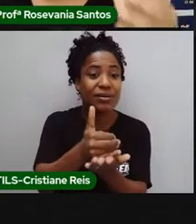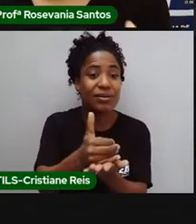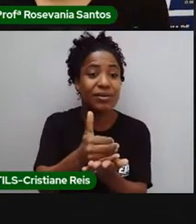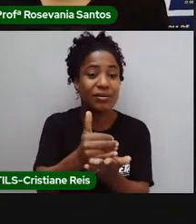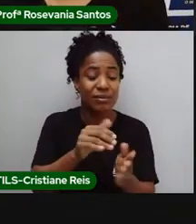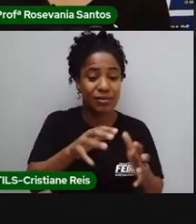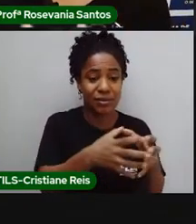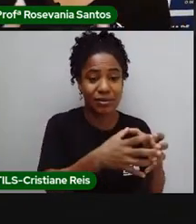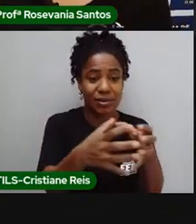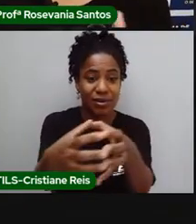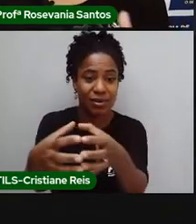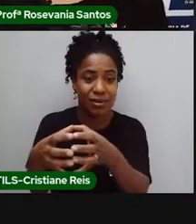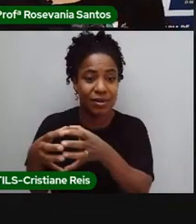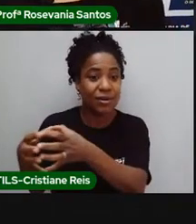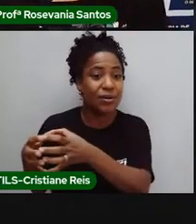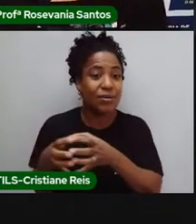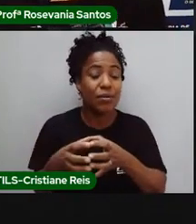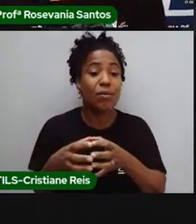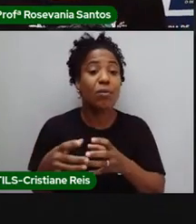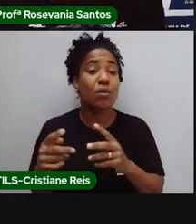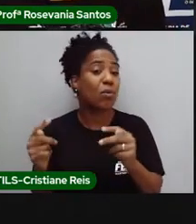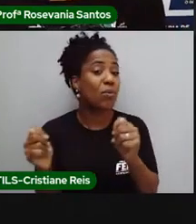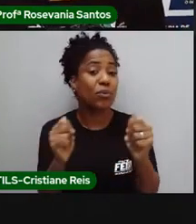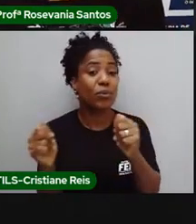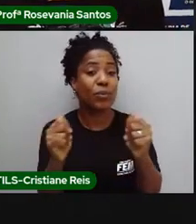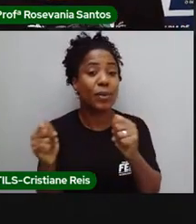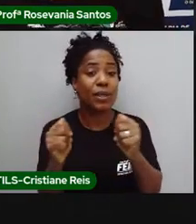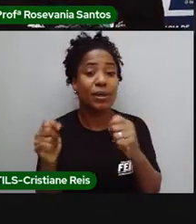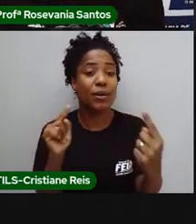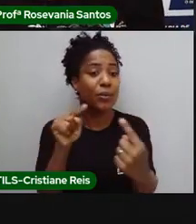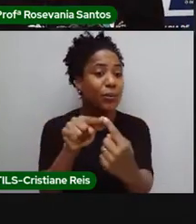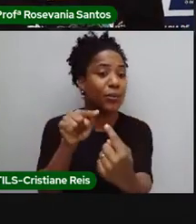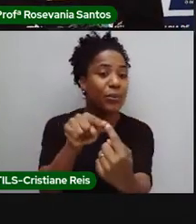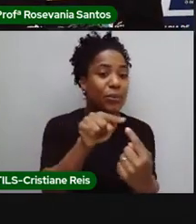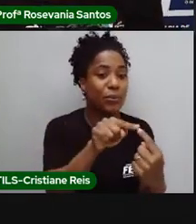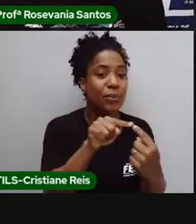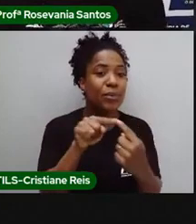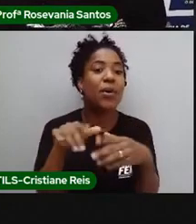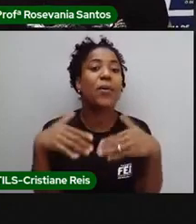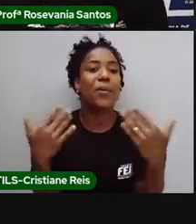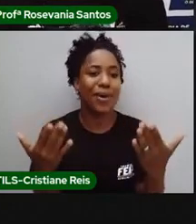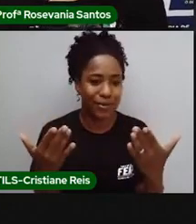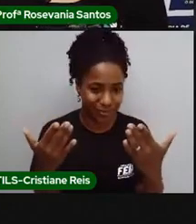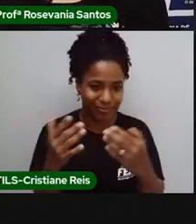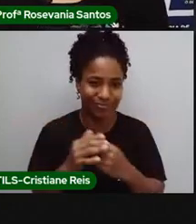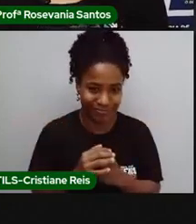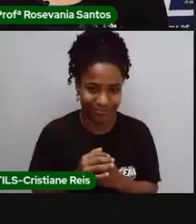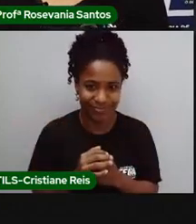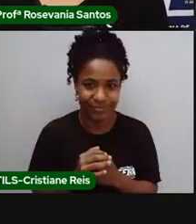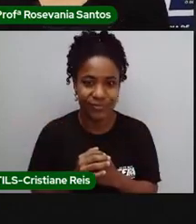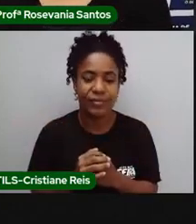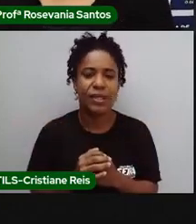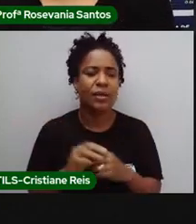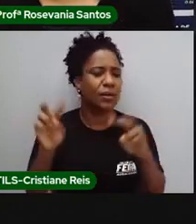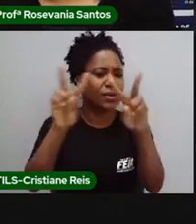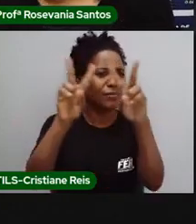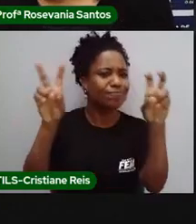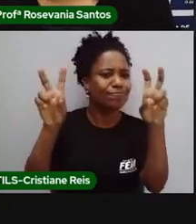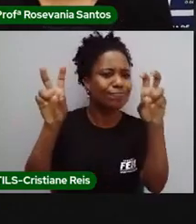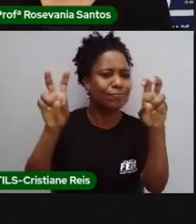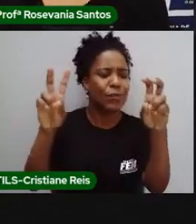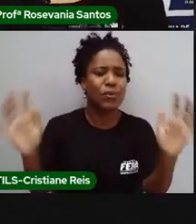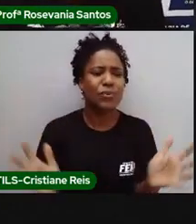que, que setor da economia é que vai se seguir, né. Aí, vamos lá. O que é setor